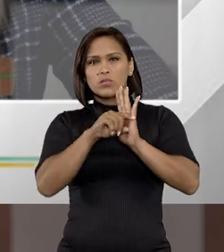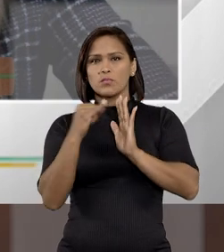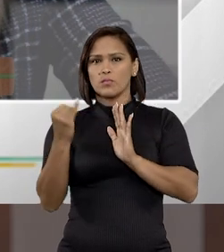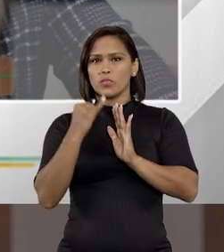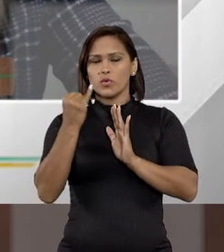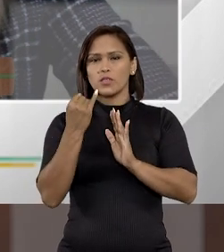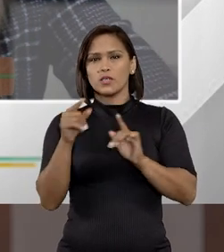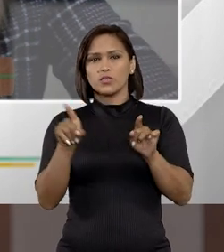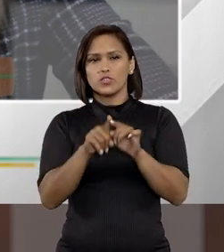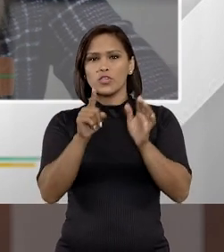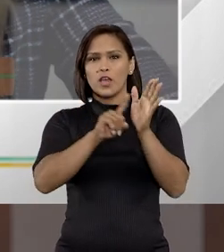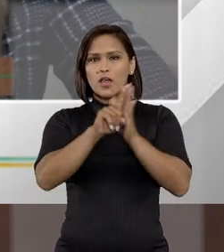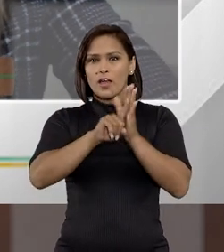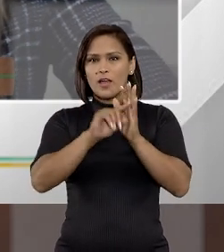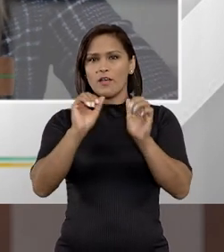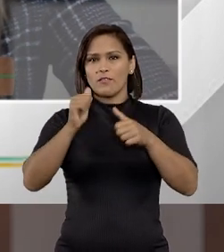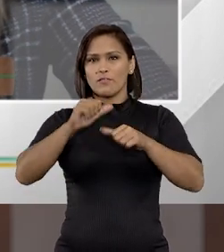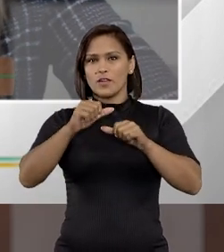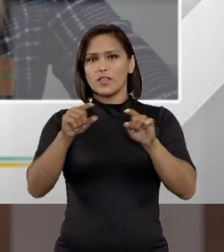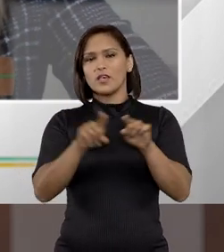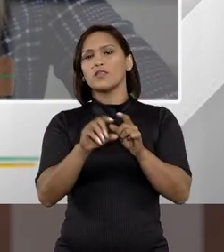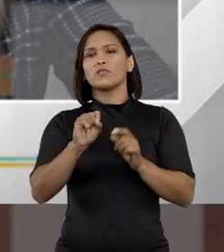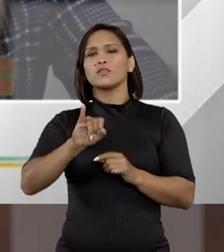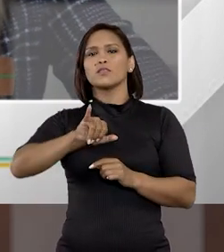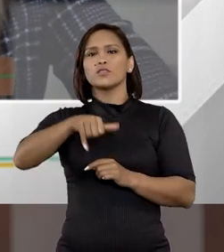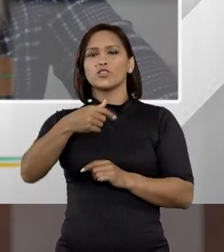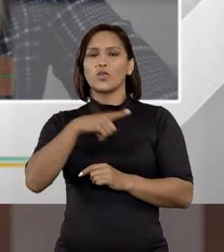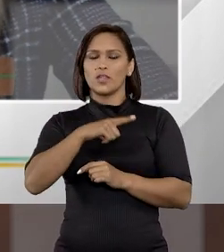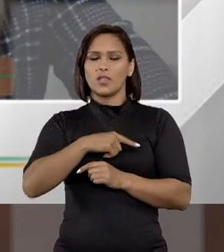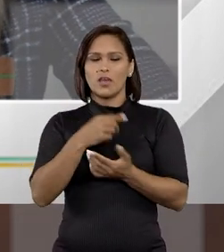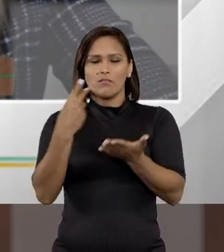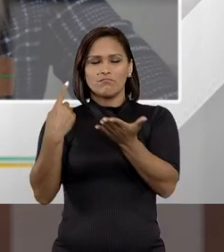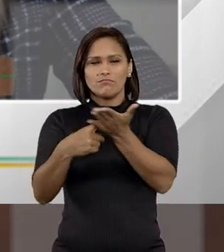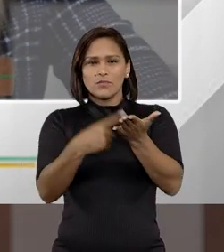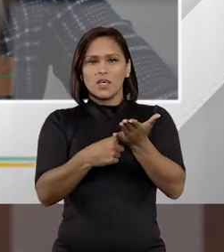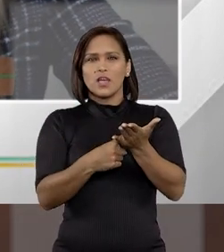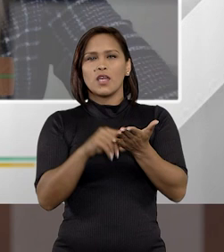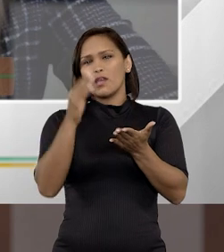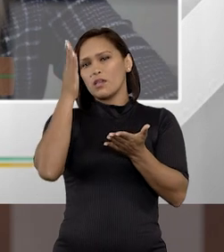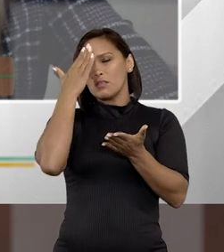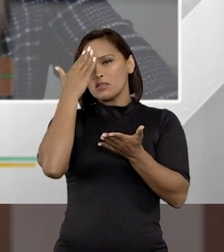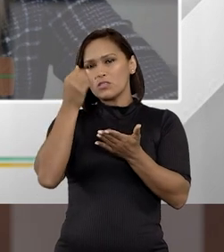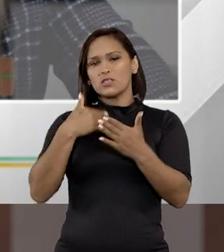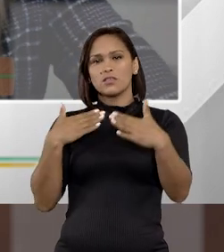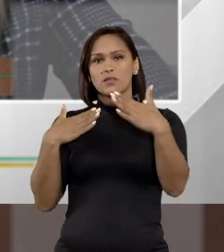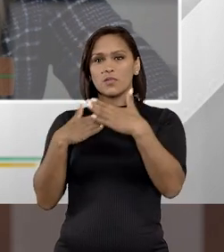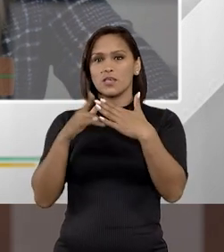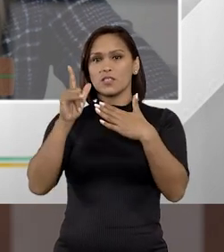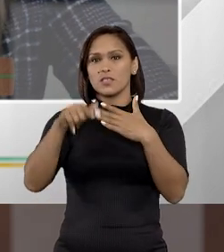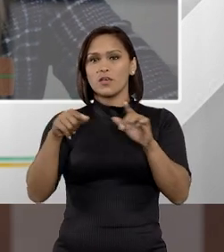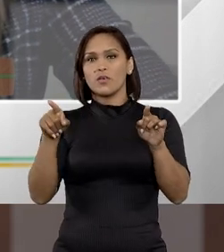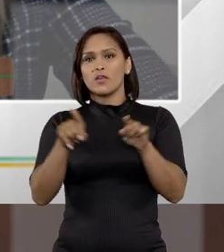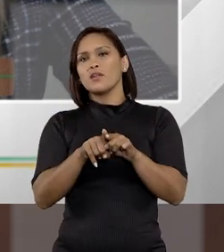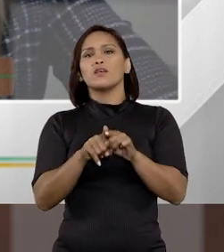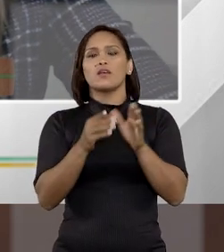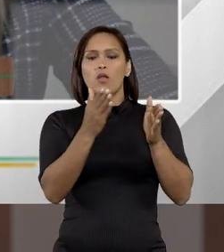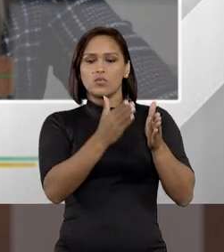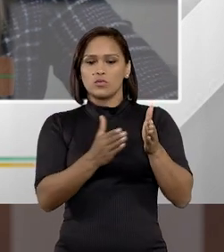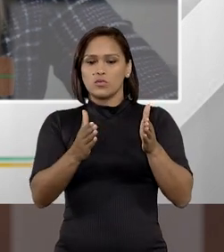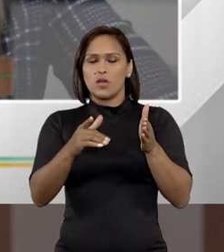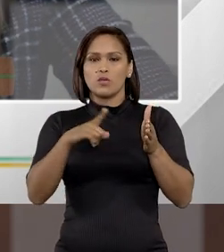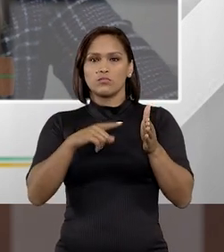é muito importante de ser avaliado e o próprio STJ tem aplicado e entendido bastante essa limitação, que é a questão da